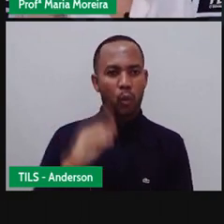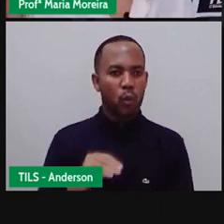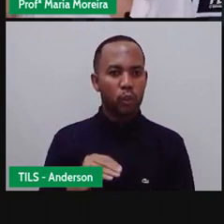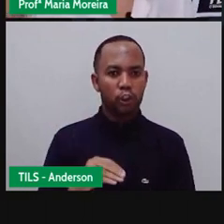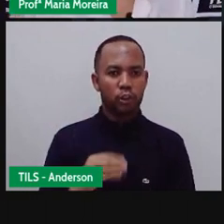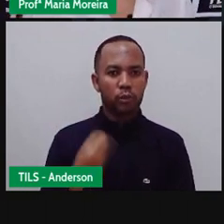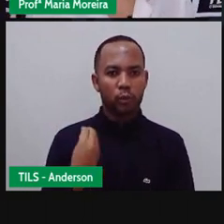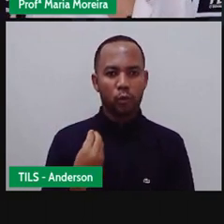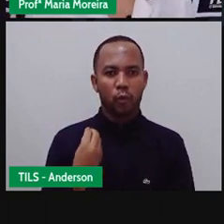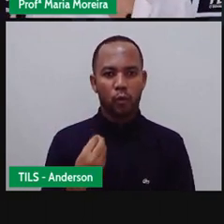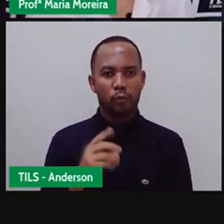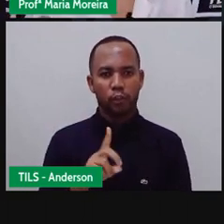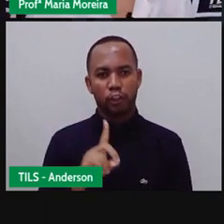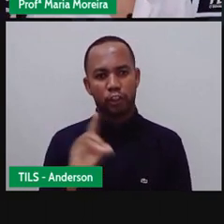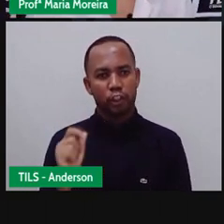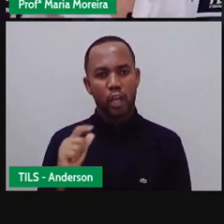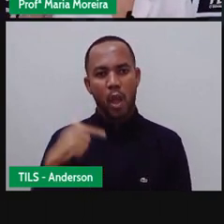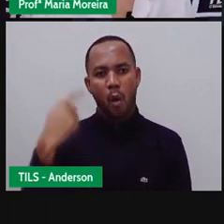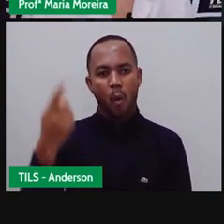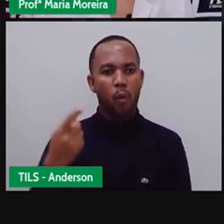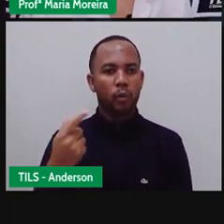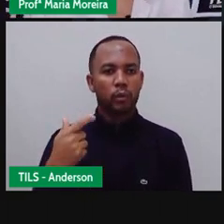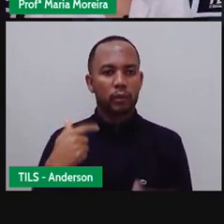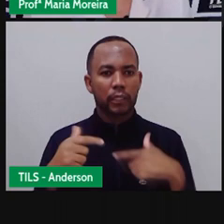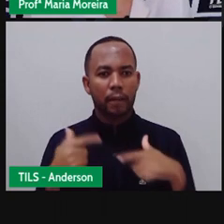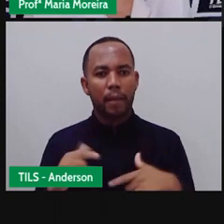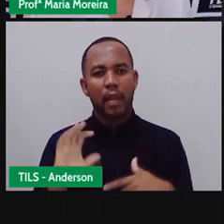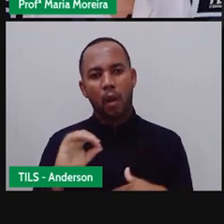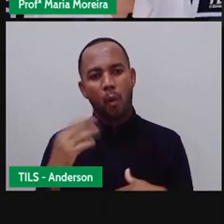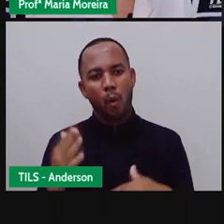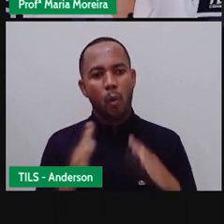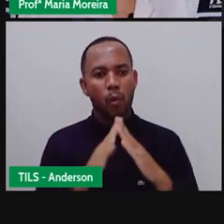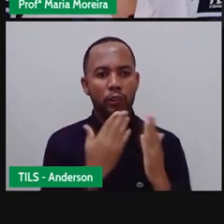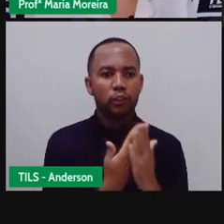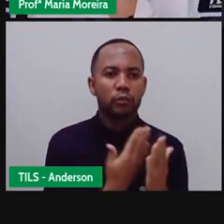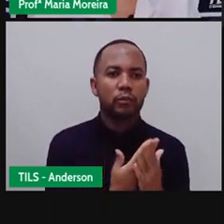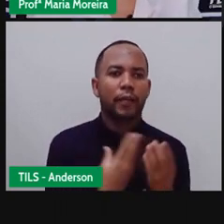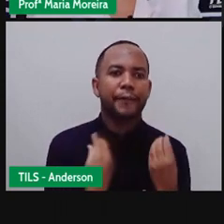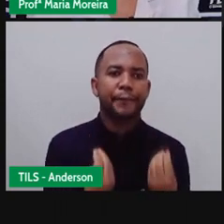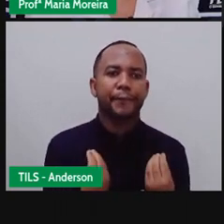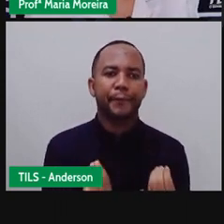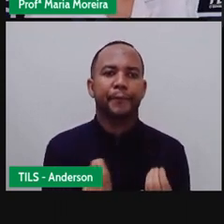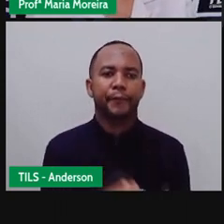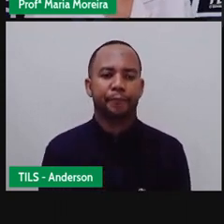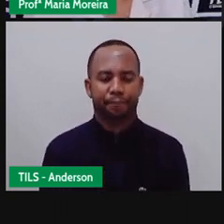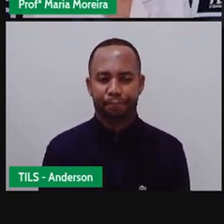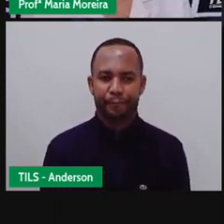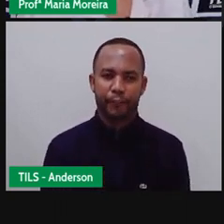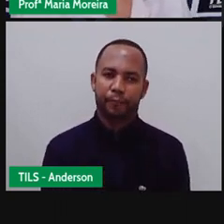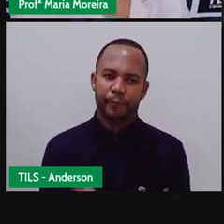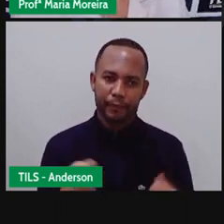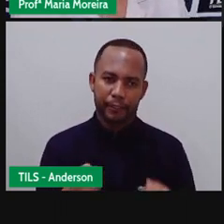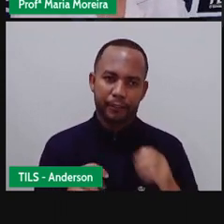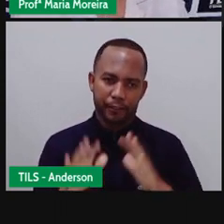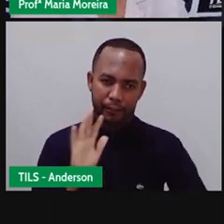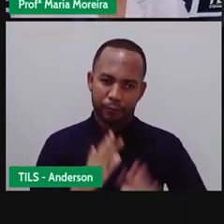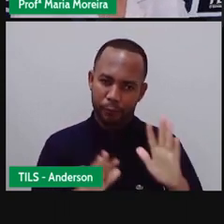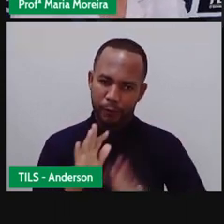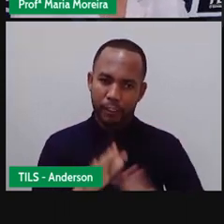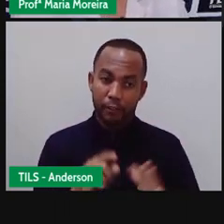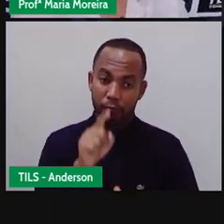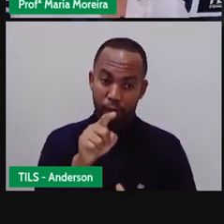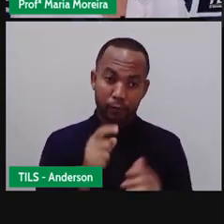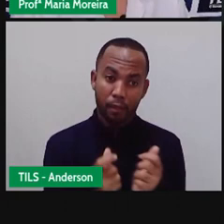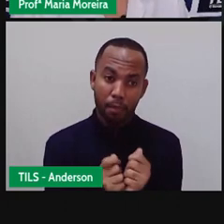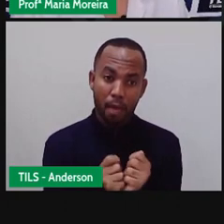né, no outro dia você vai precisar acordar cedo para estar na escola, seja ela nesse momento de pandemia ou quando a gente voltar. Então, tudo precisa